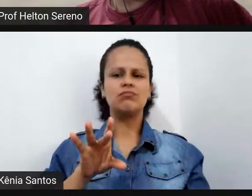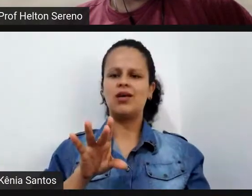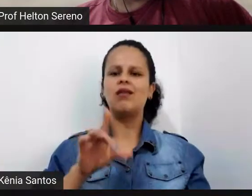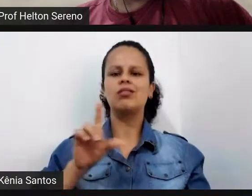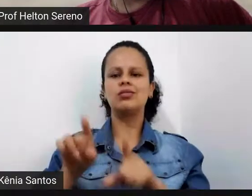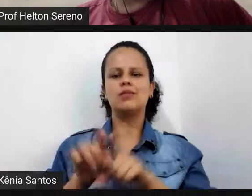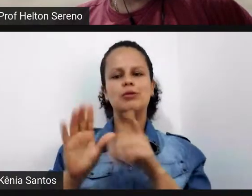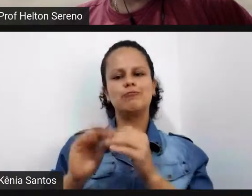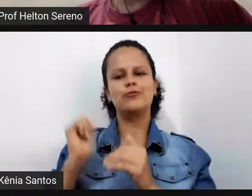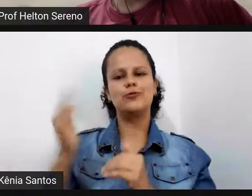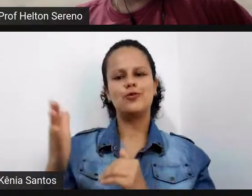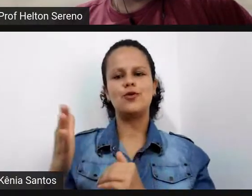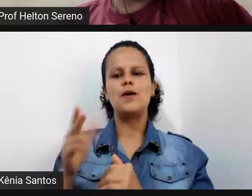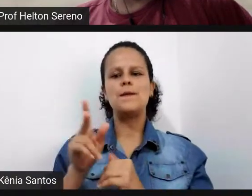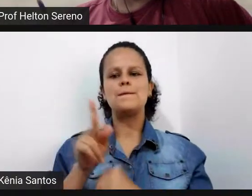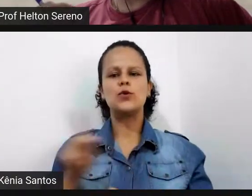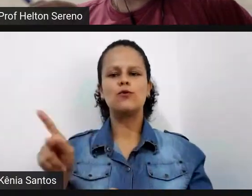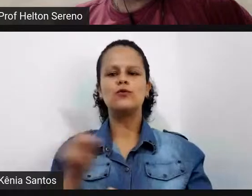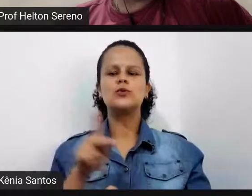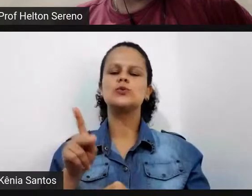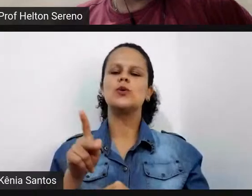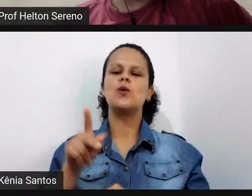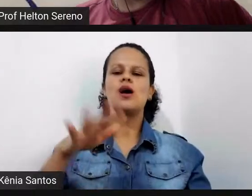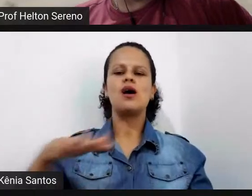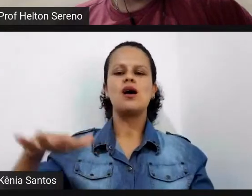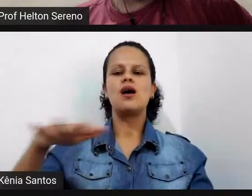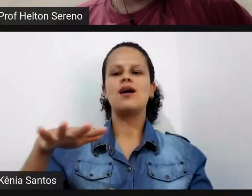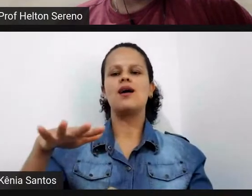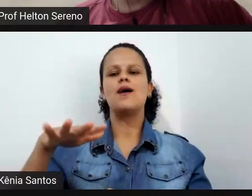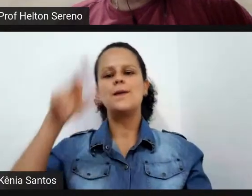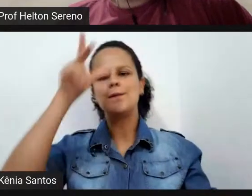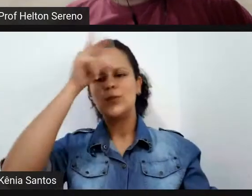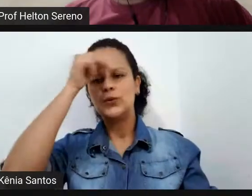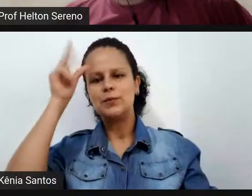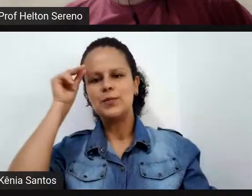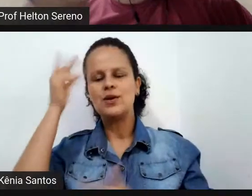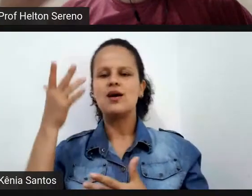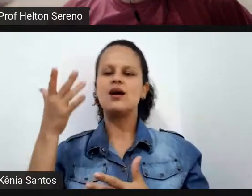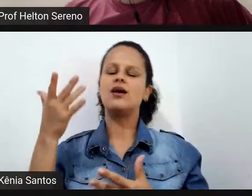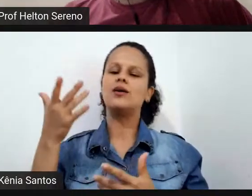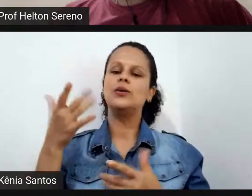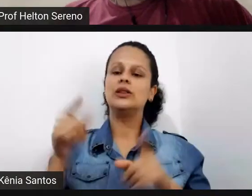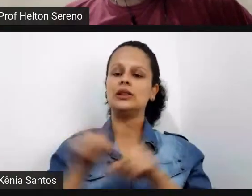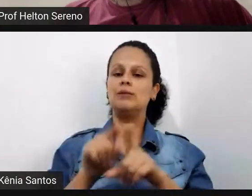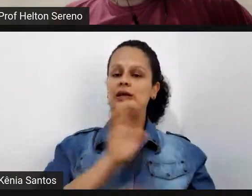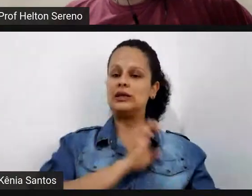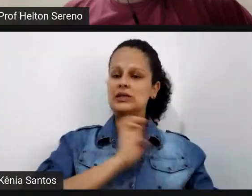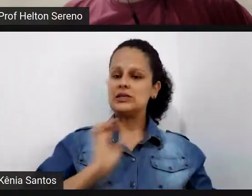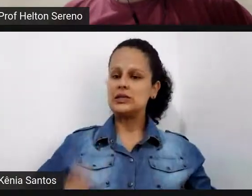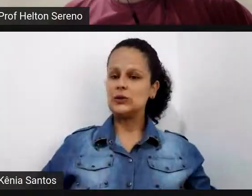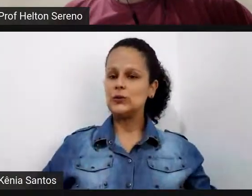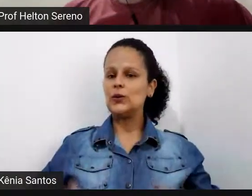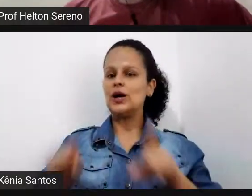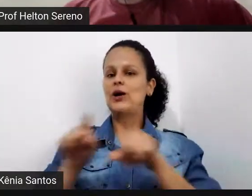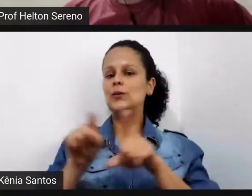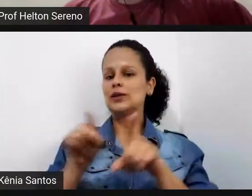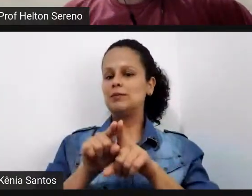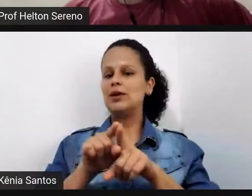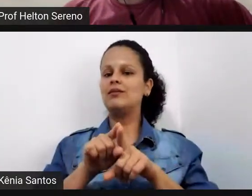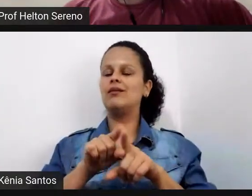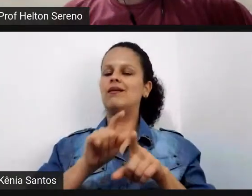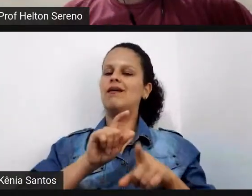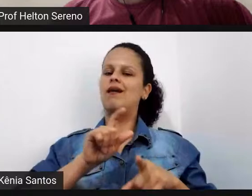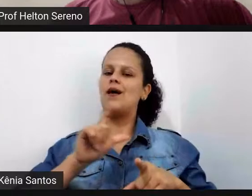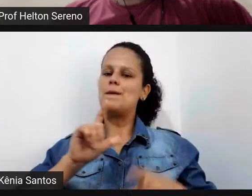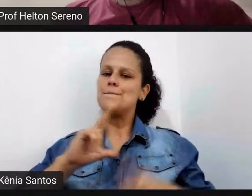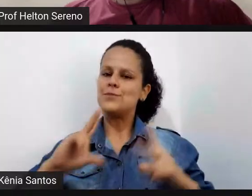capacitação de professores da rede municipal da rede estadual da rede privada em robótica educacional então nós temos uma série de